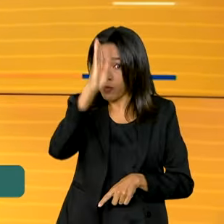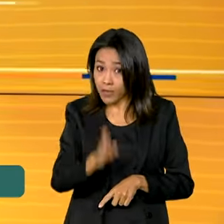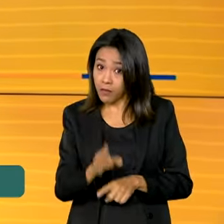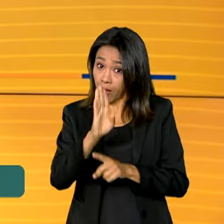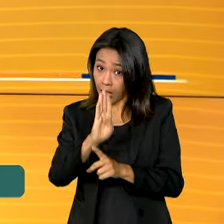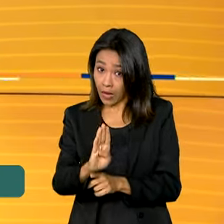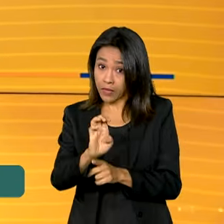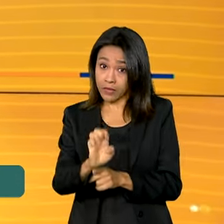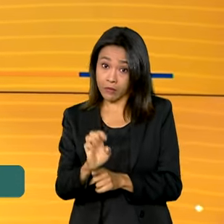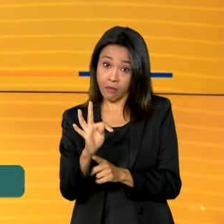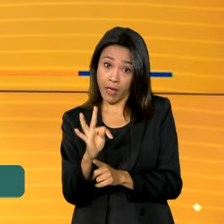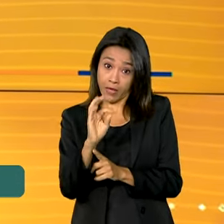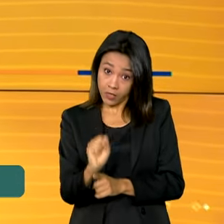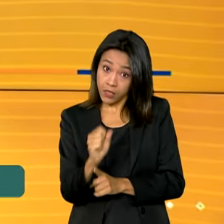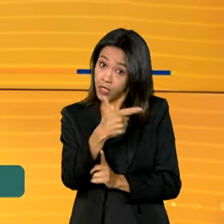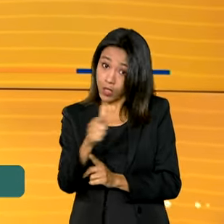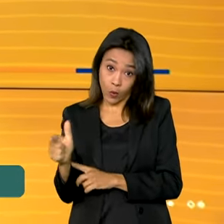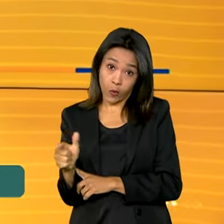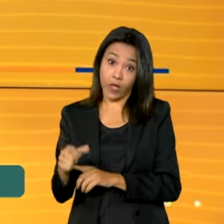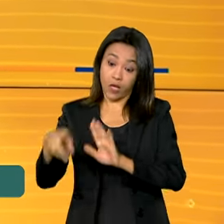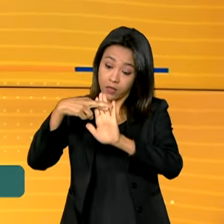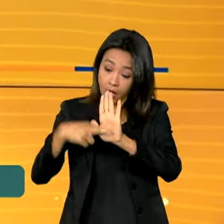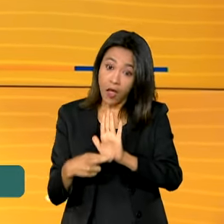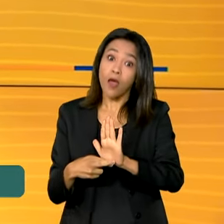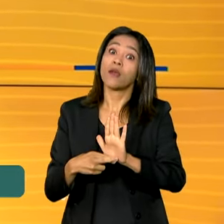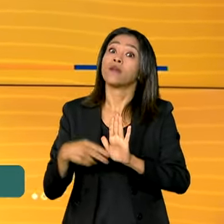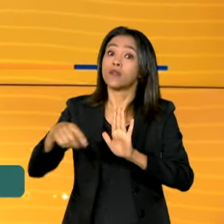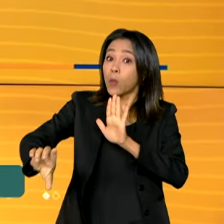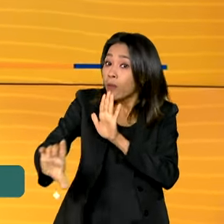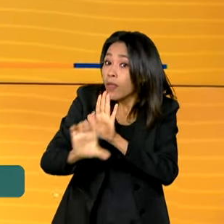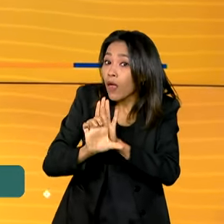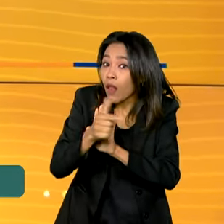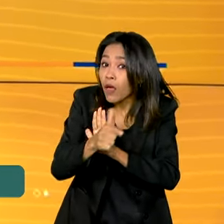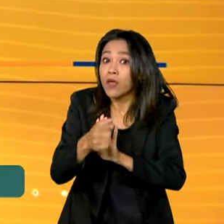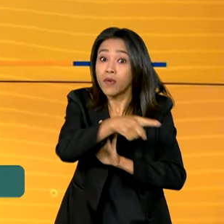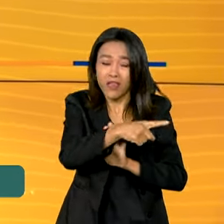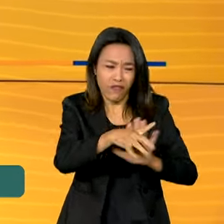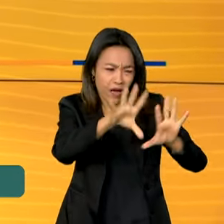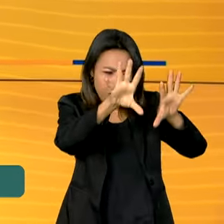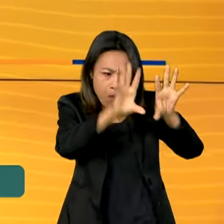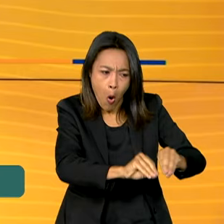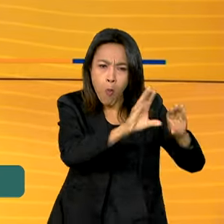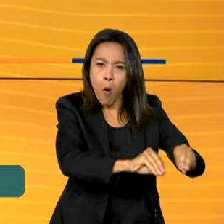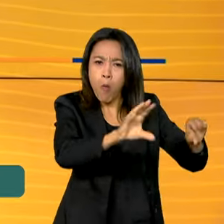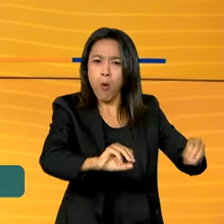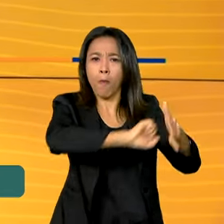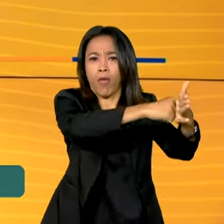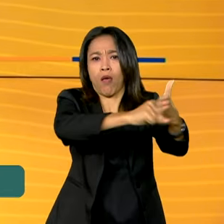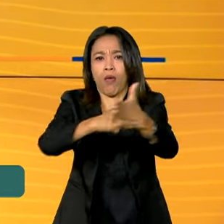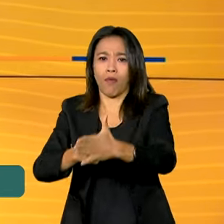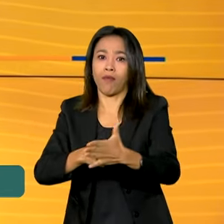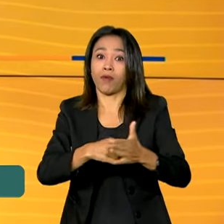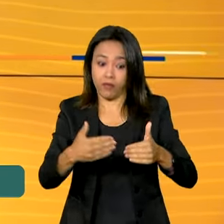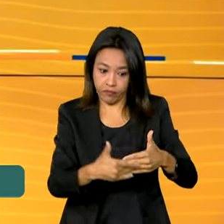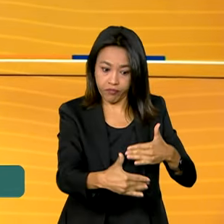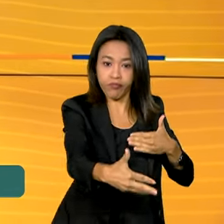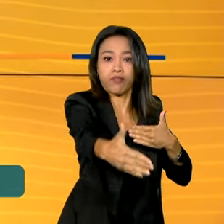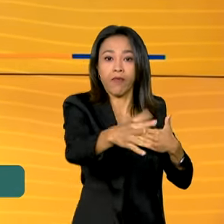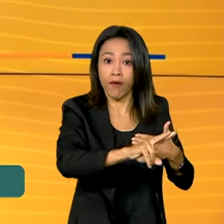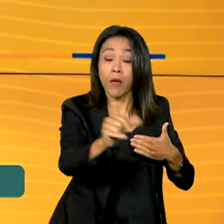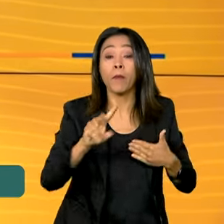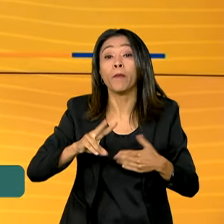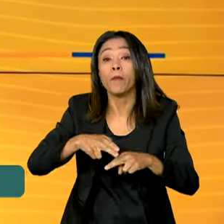não regulamentadas. Isso fará com que centenas de sites saiam do ar nos próximos dias. Por isso, o ministro